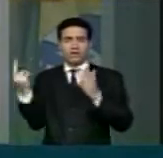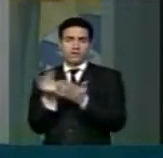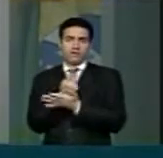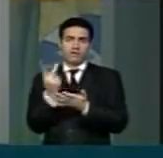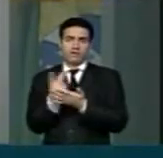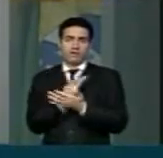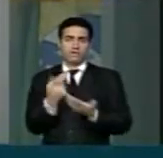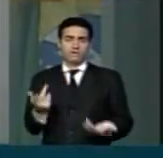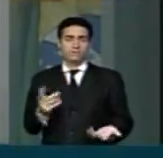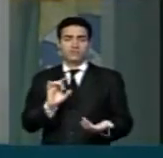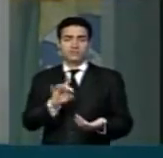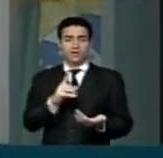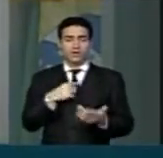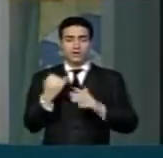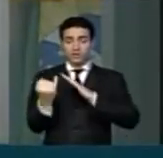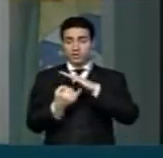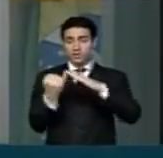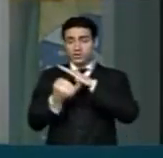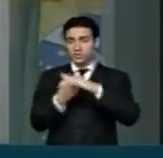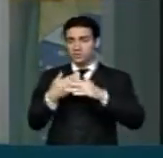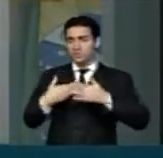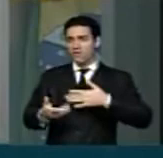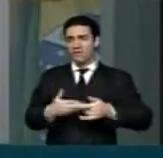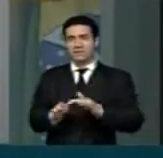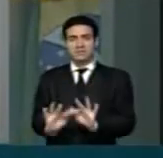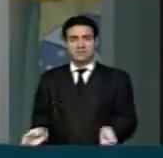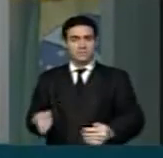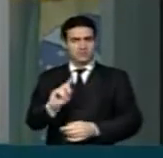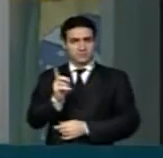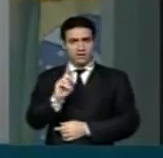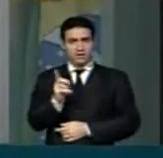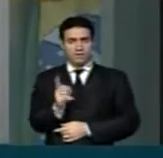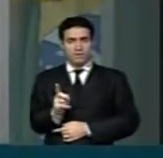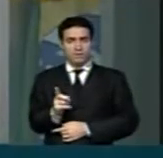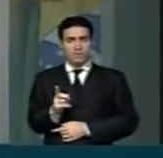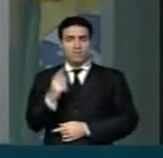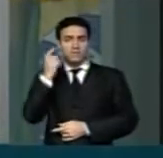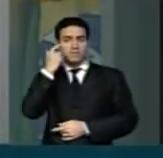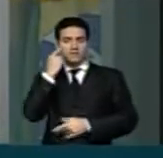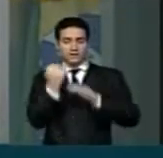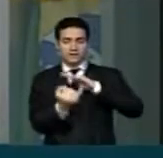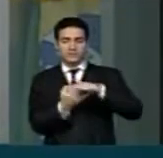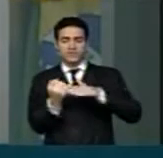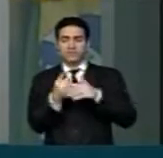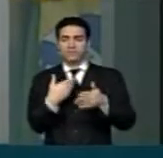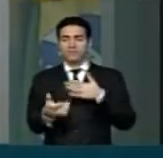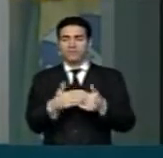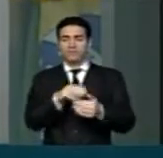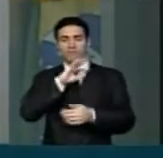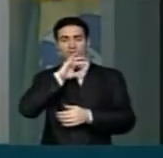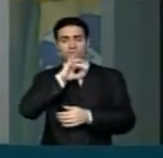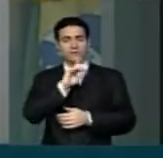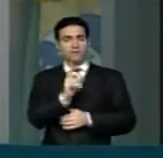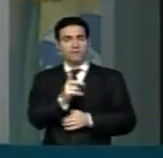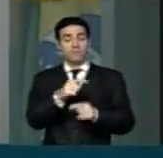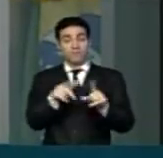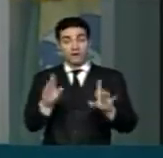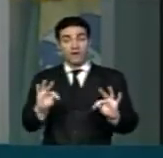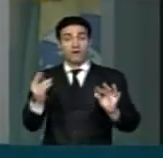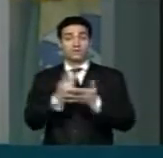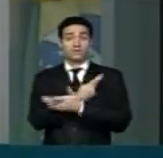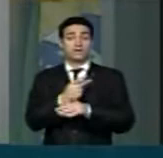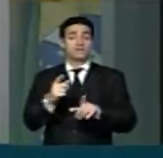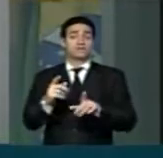são apenas institutos de fundo de quintal, não só são apenas institutos de fajutos, acontece